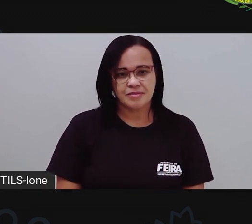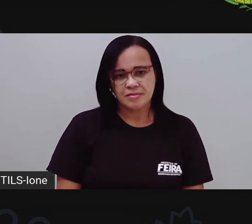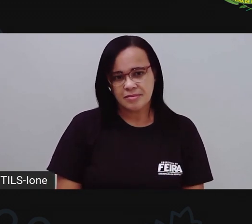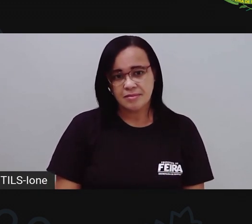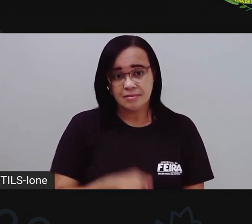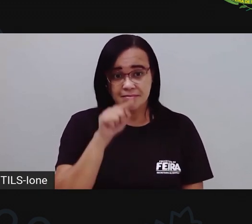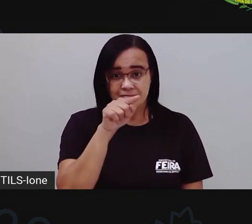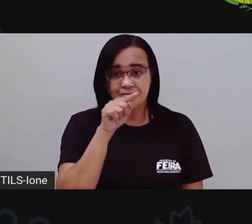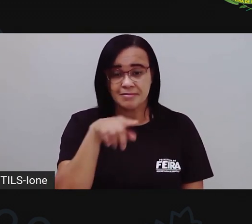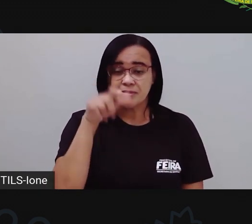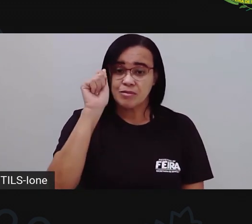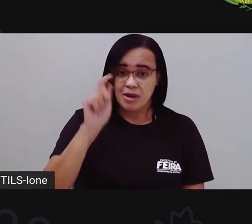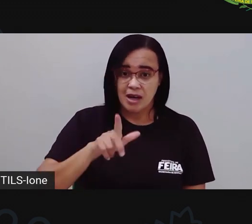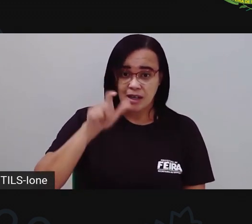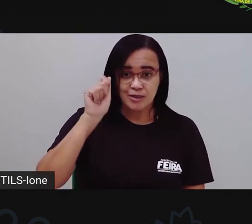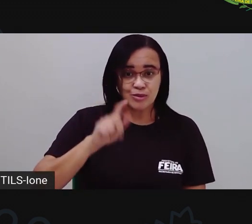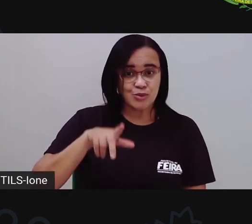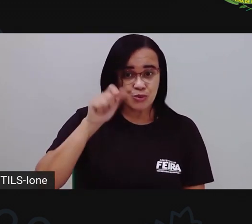Olha só o azul.